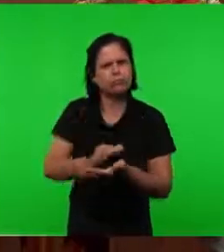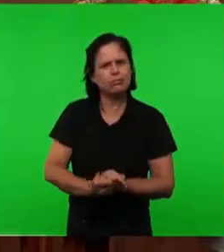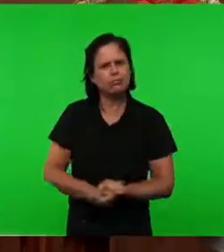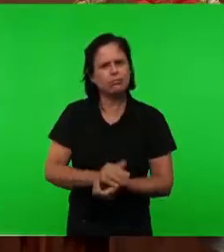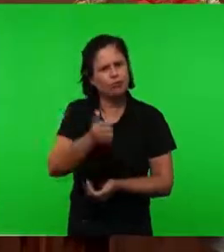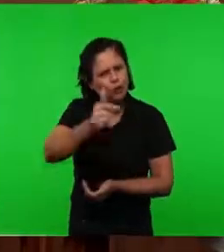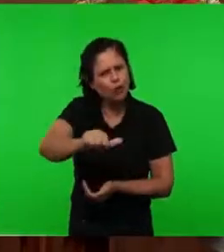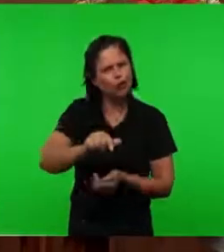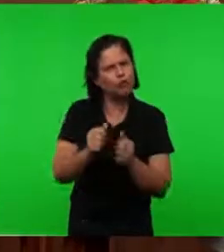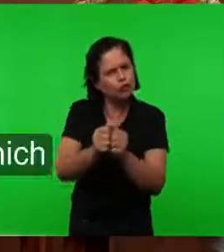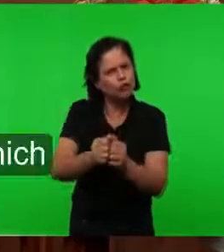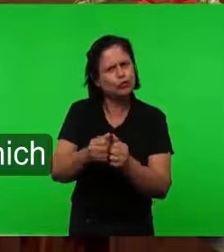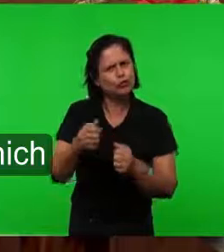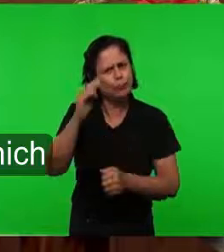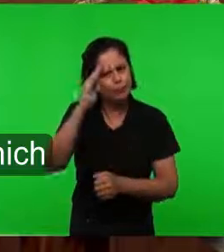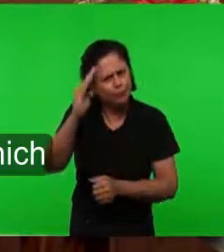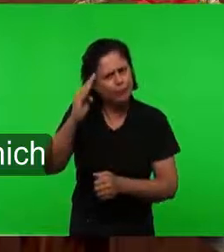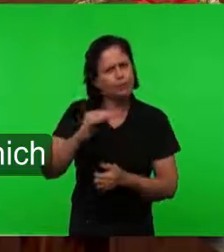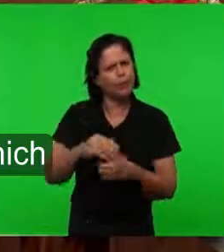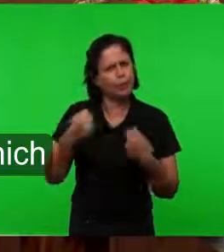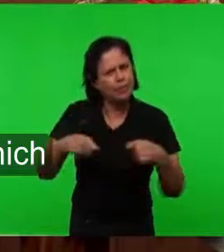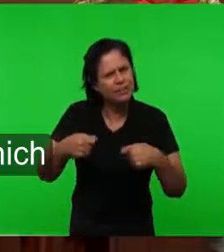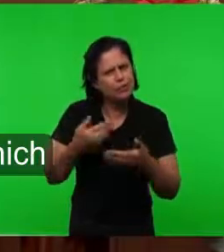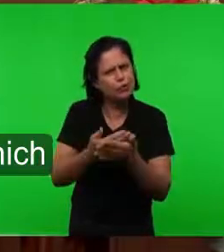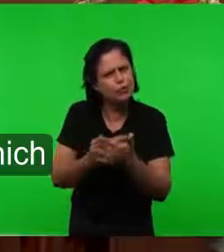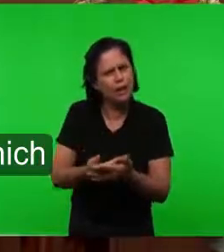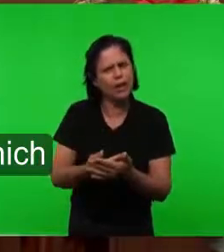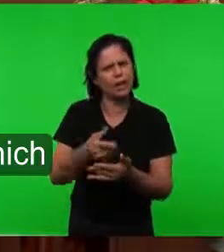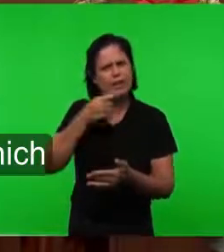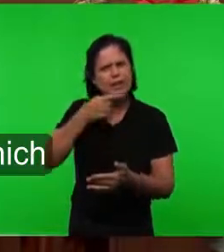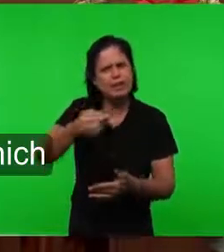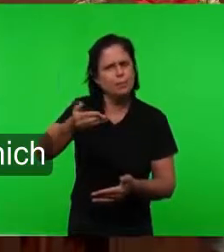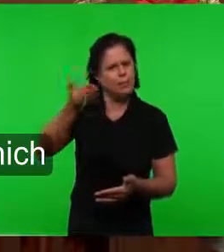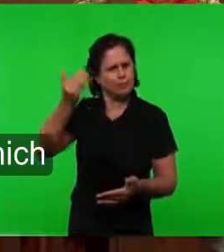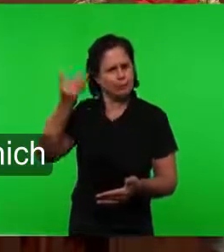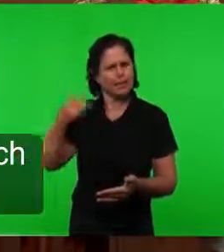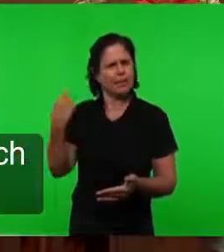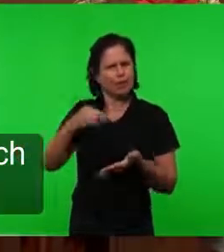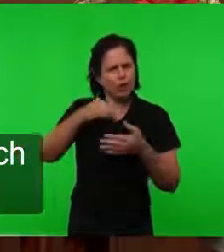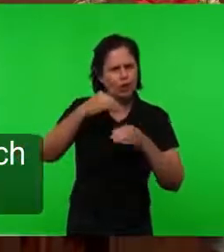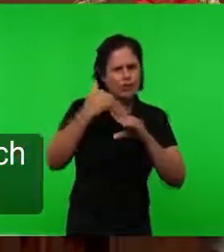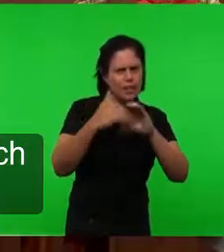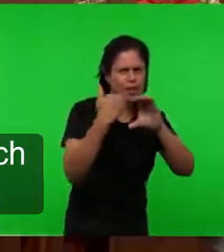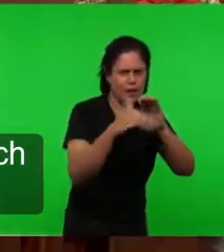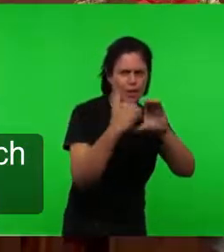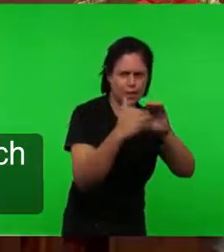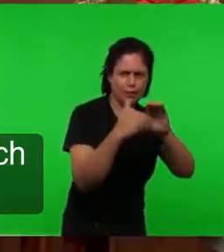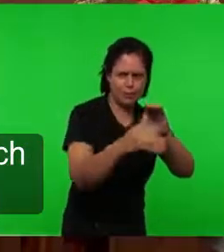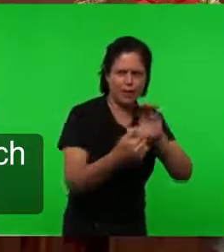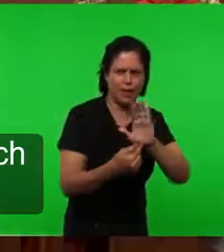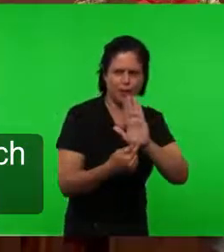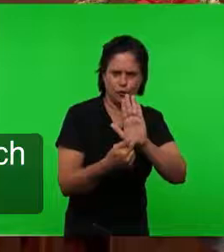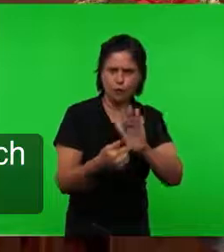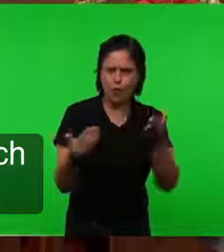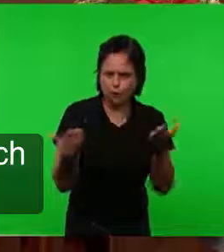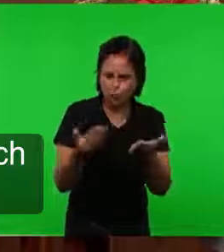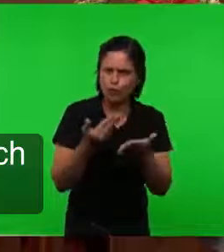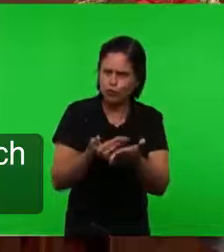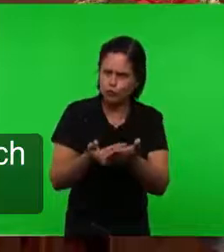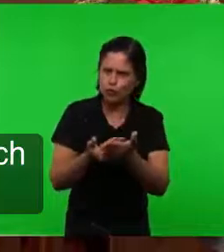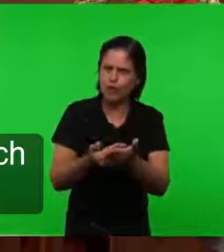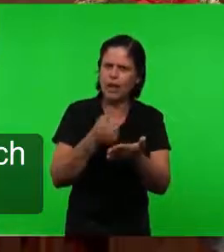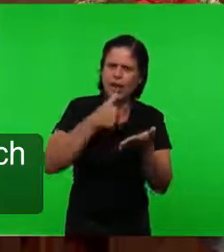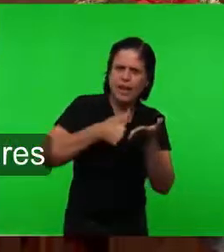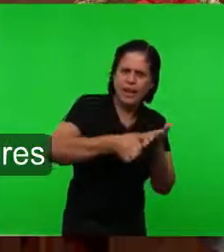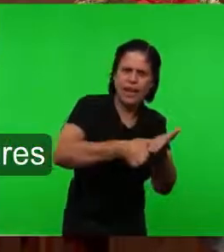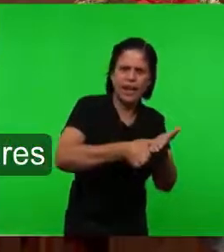Para os nossos Pastores Obreiros Algumas informações Sobre a carta Que nós vamos Tratar dela Hoje Que é a carta